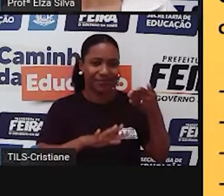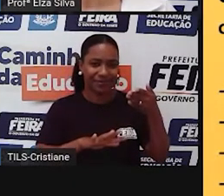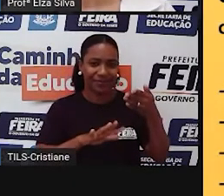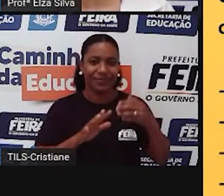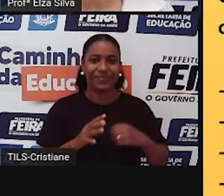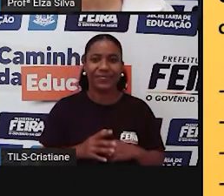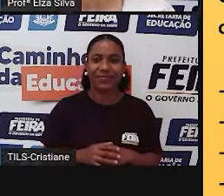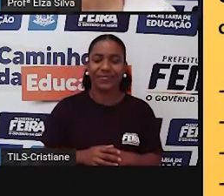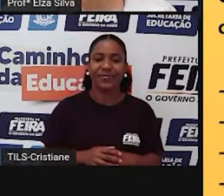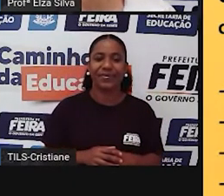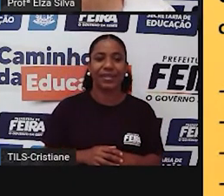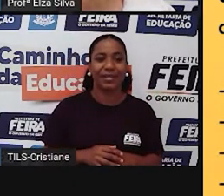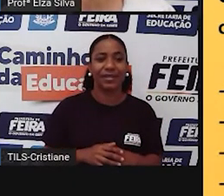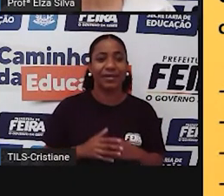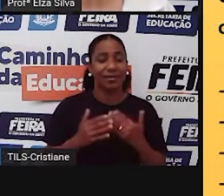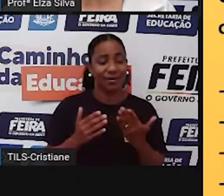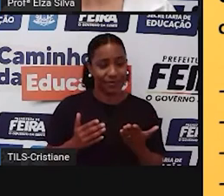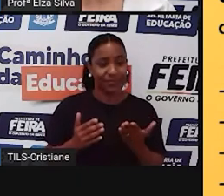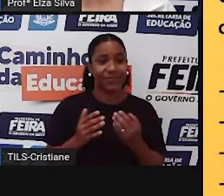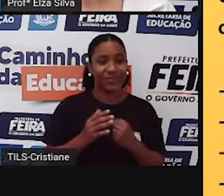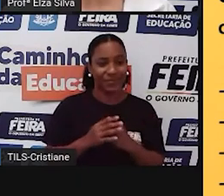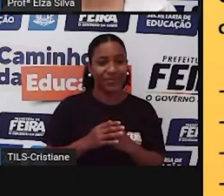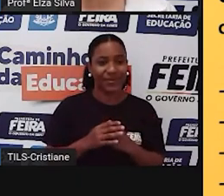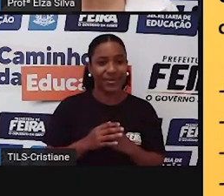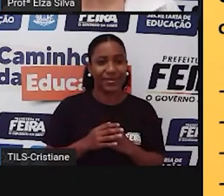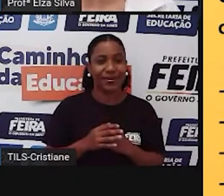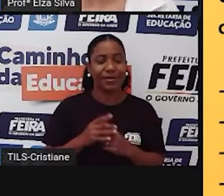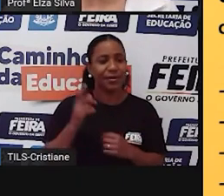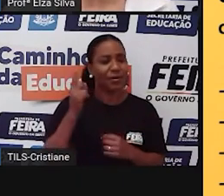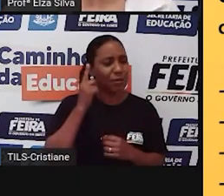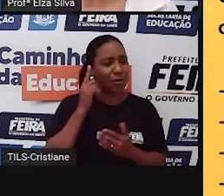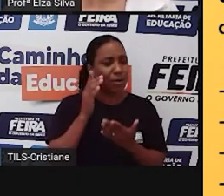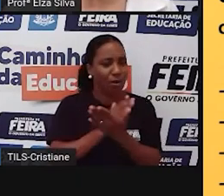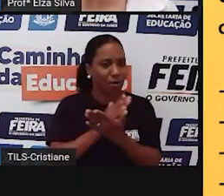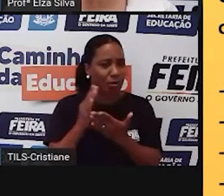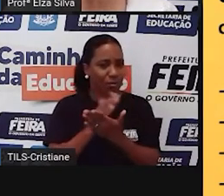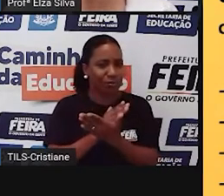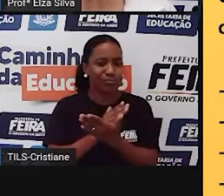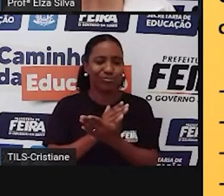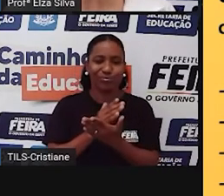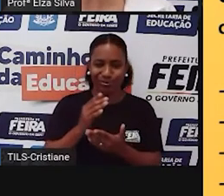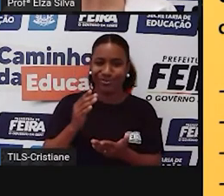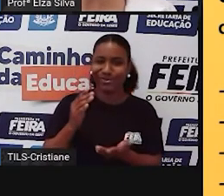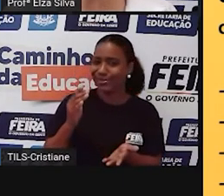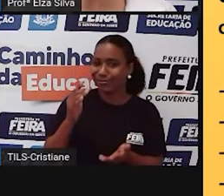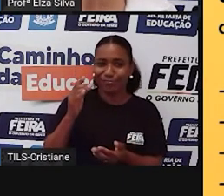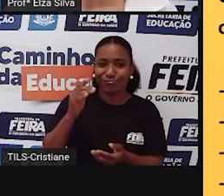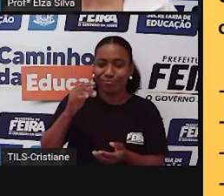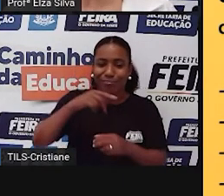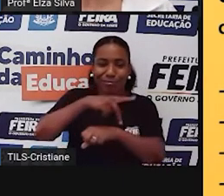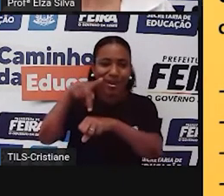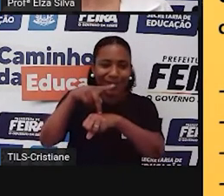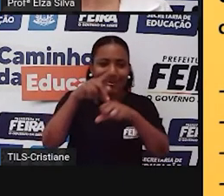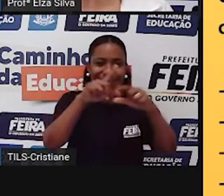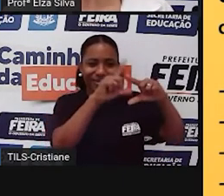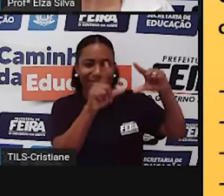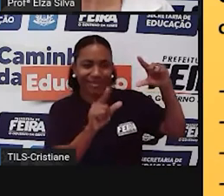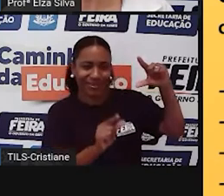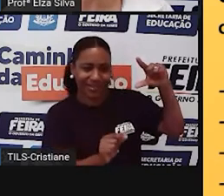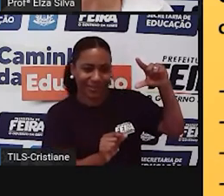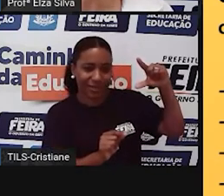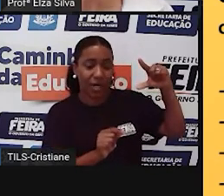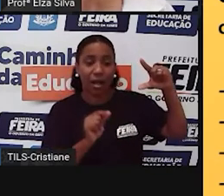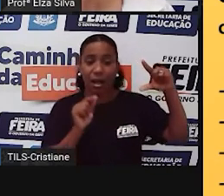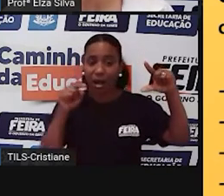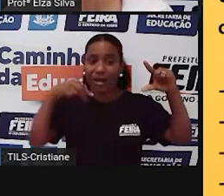Eu sei que, talvez, para você tenha sido surpresa saber, por exemplo, que a Nigéria, que um país africano, utiliza o inglês como